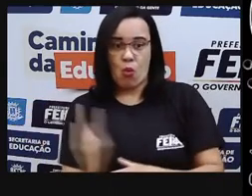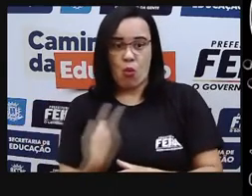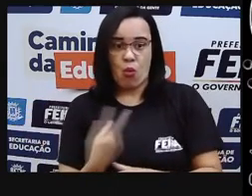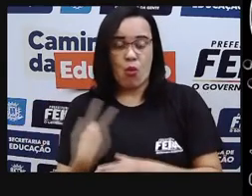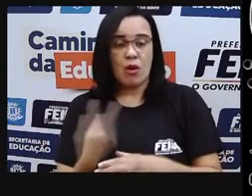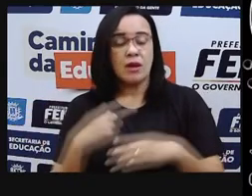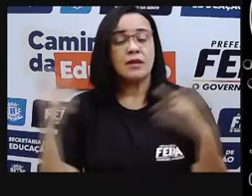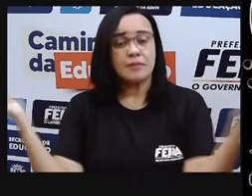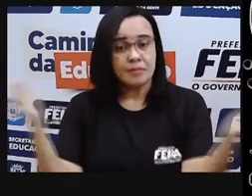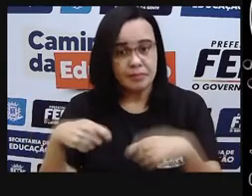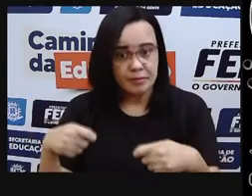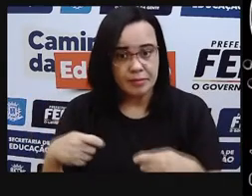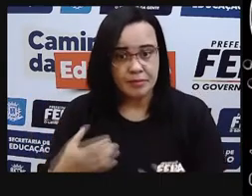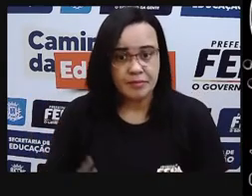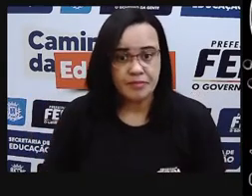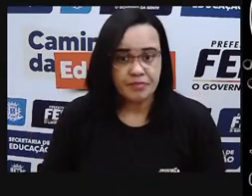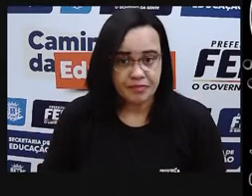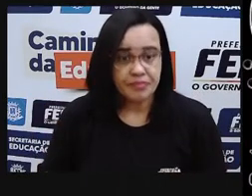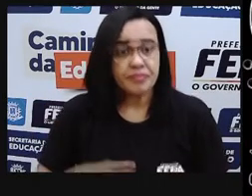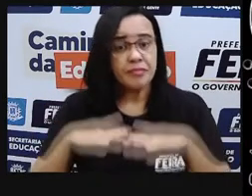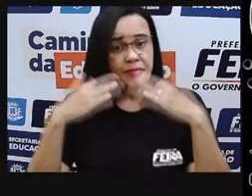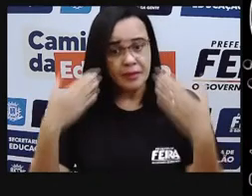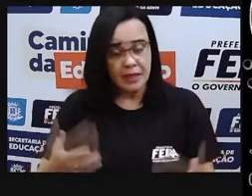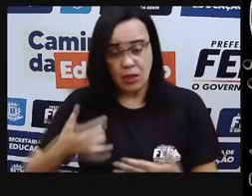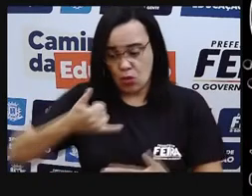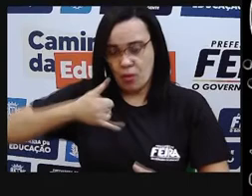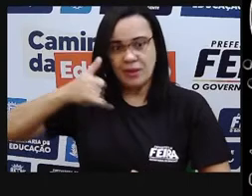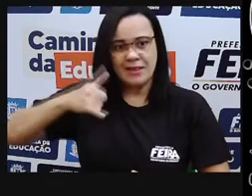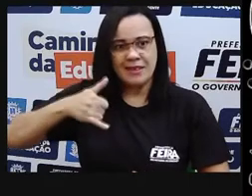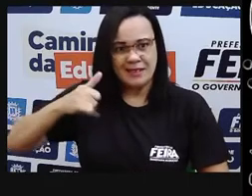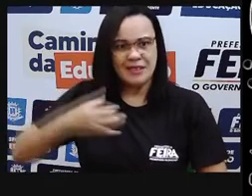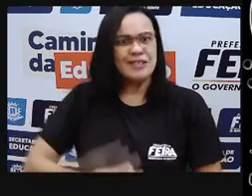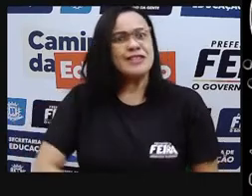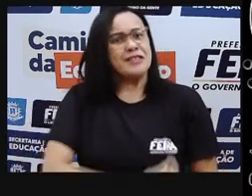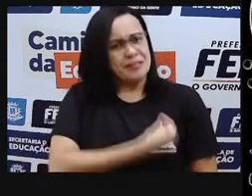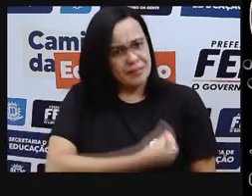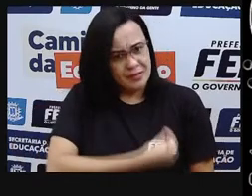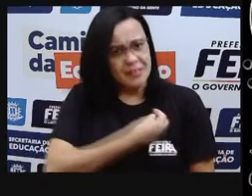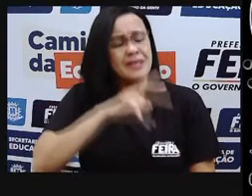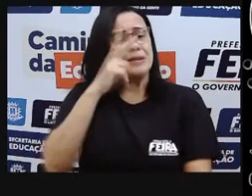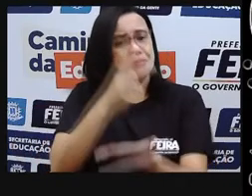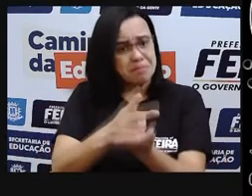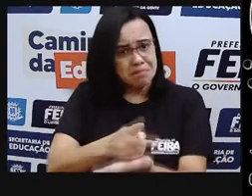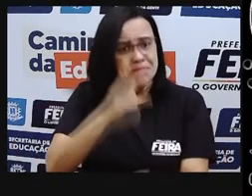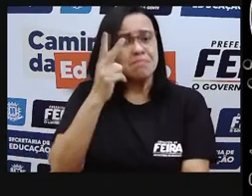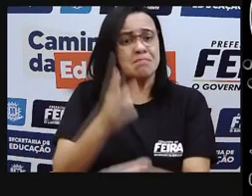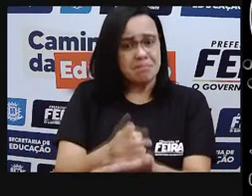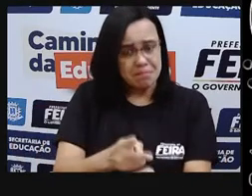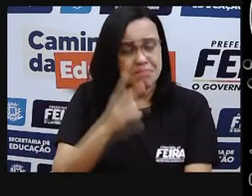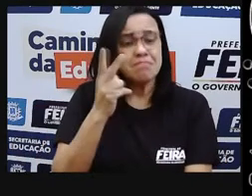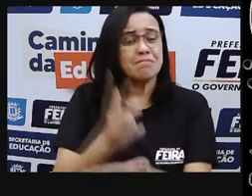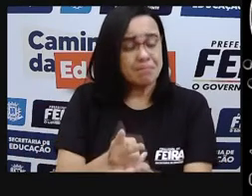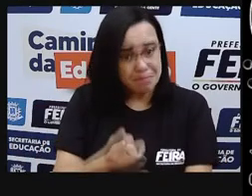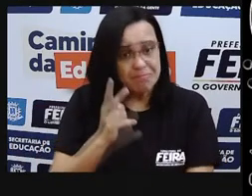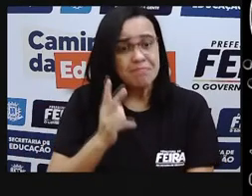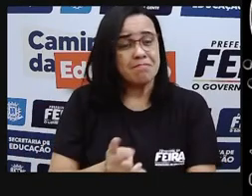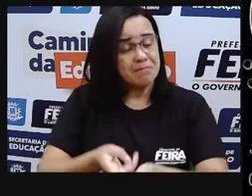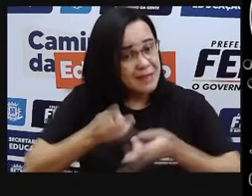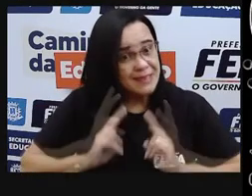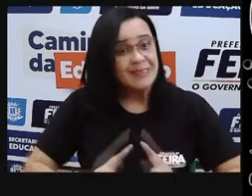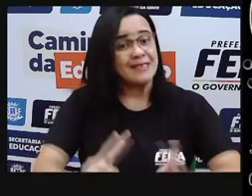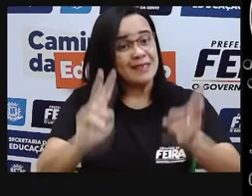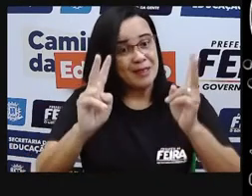que a energia, ela está constantemente no nosso dia a dia. Mas qual é a questão? Ela vai se transformando. E como é o